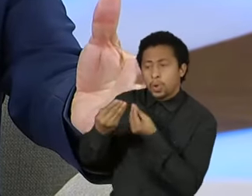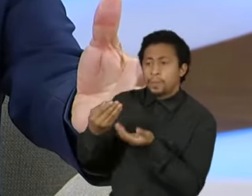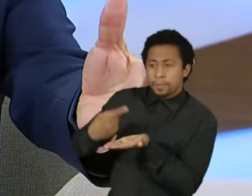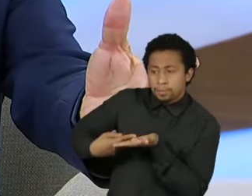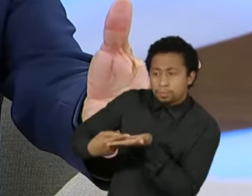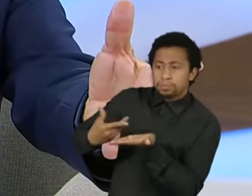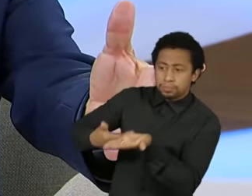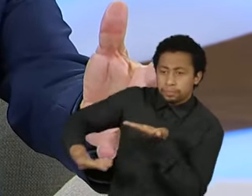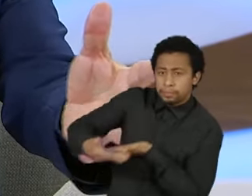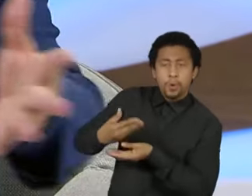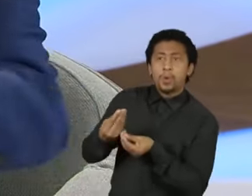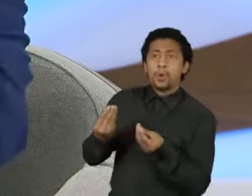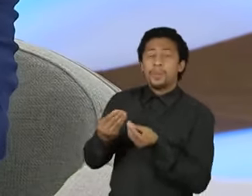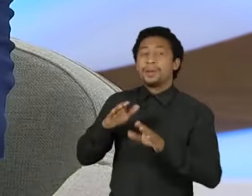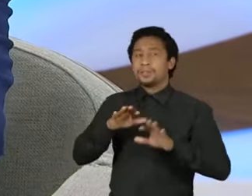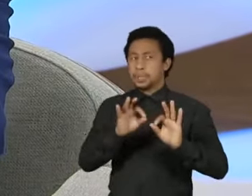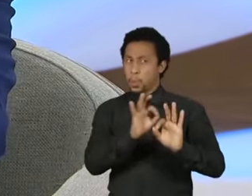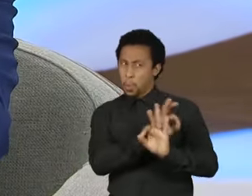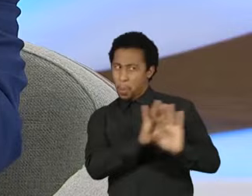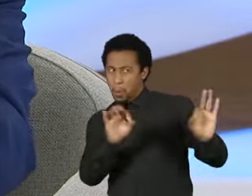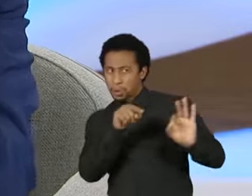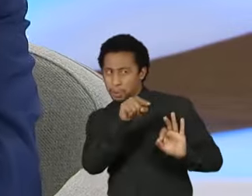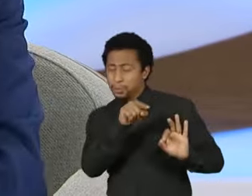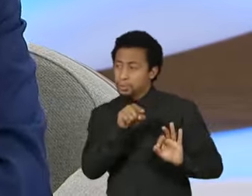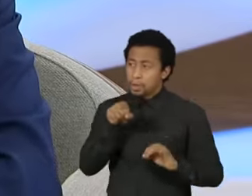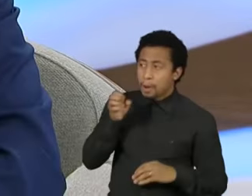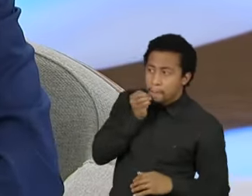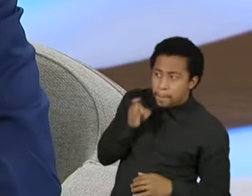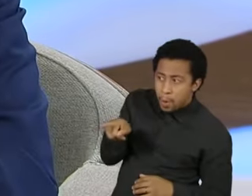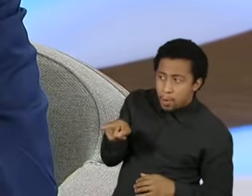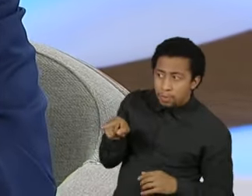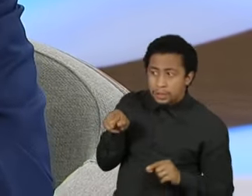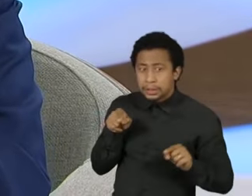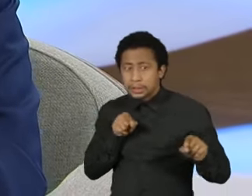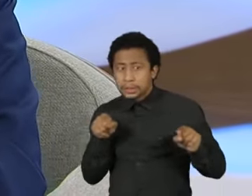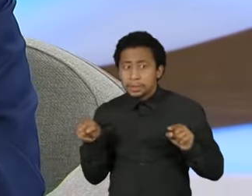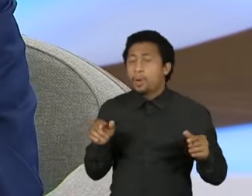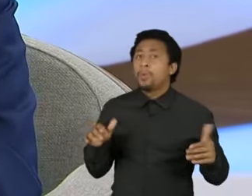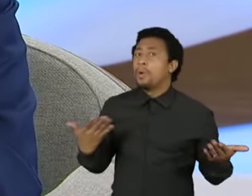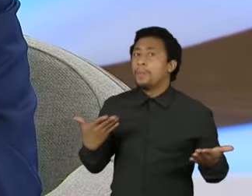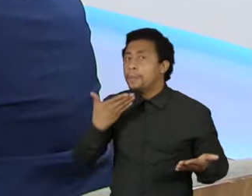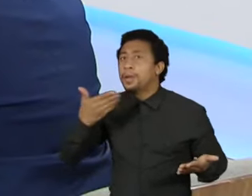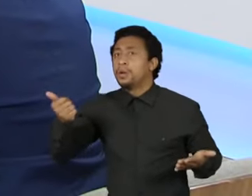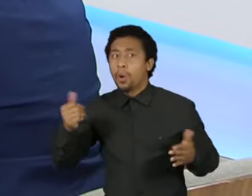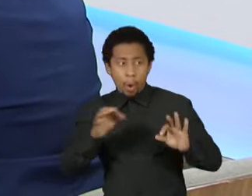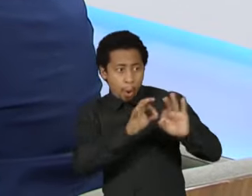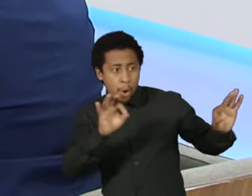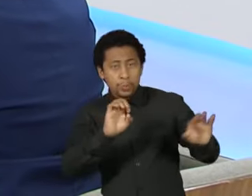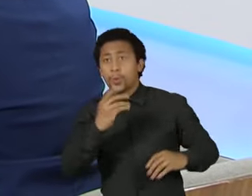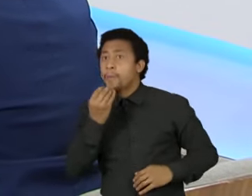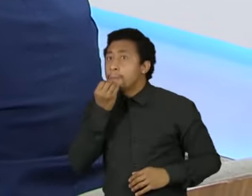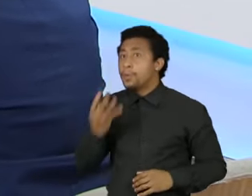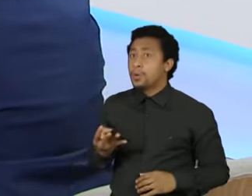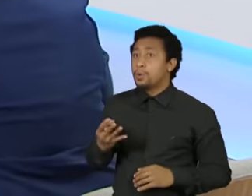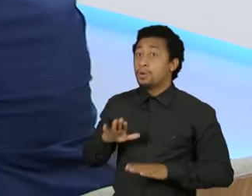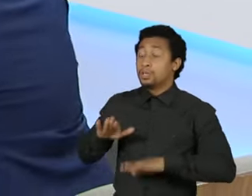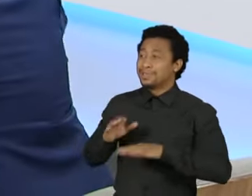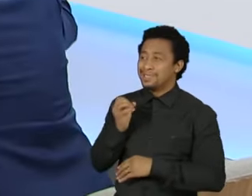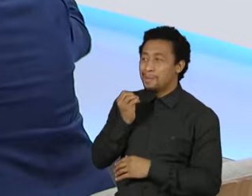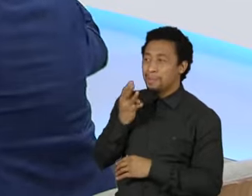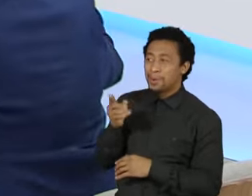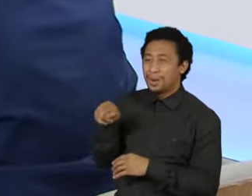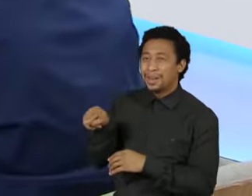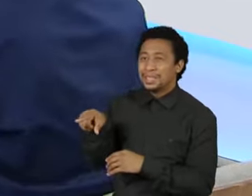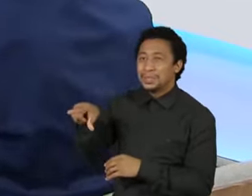o ótimo, muitas vezes, é inimigo do bom. Muitas vezes, você pisa no bom e a partida do passo que você dá no bom, você